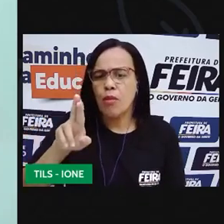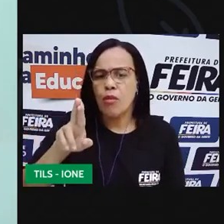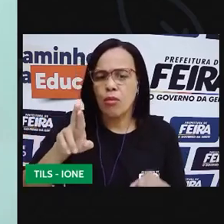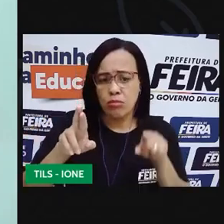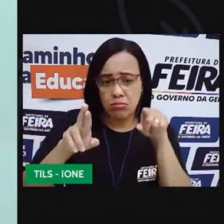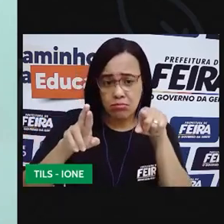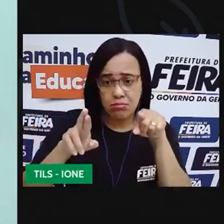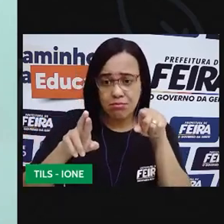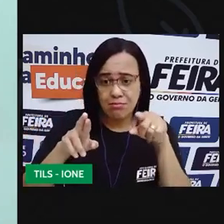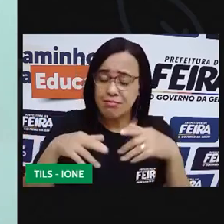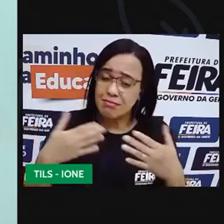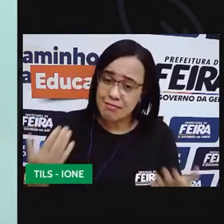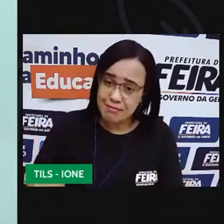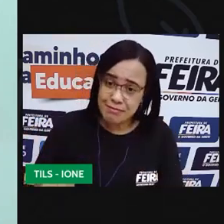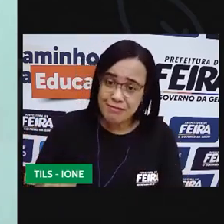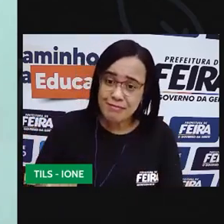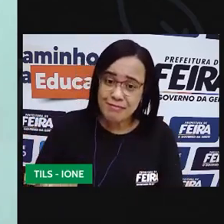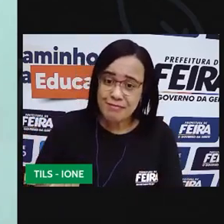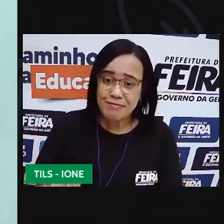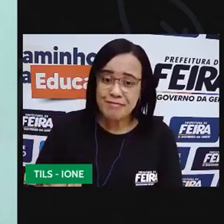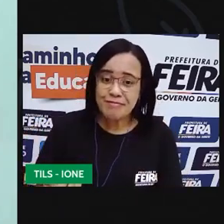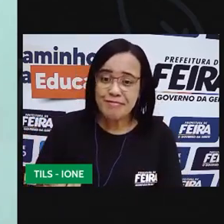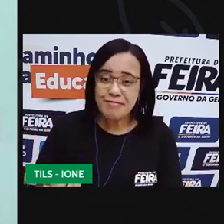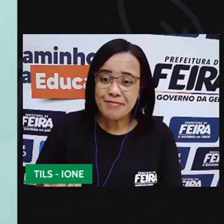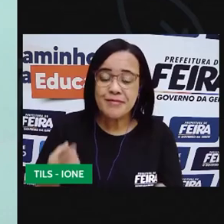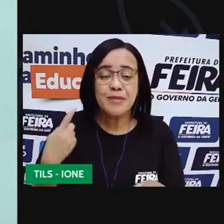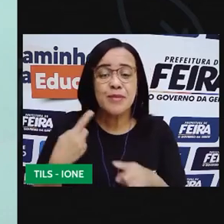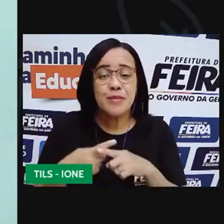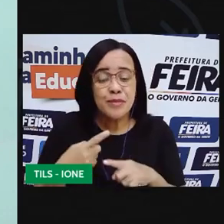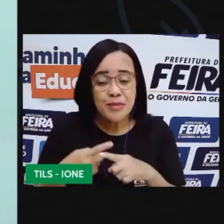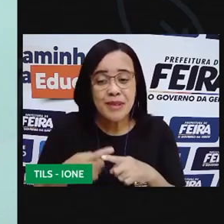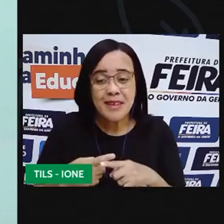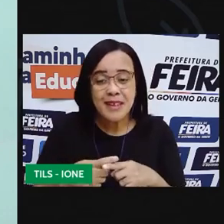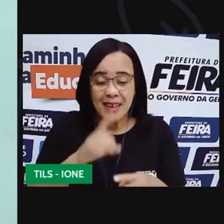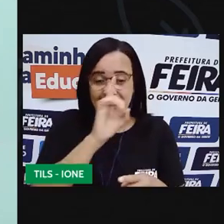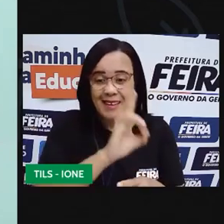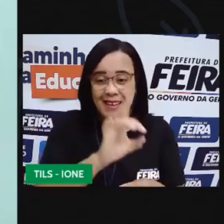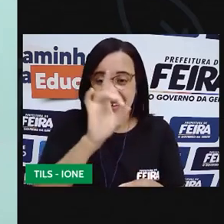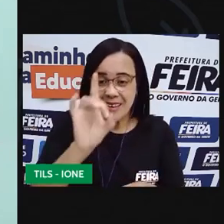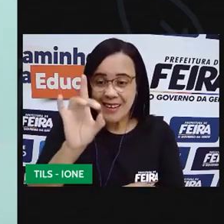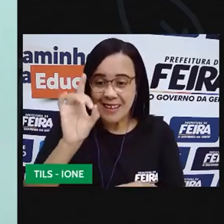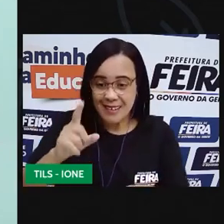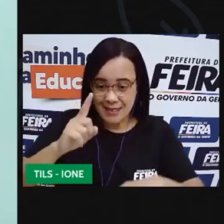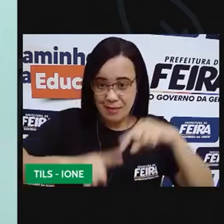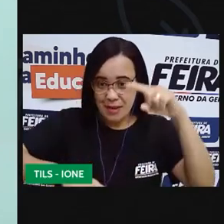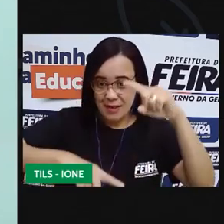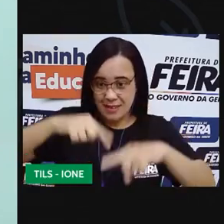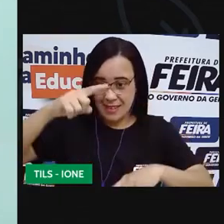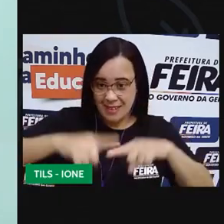Isso acontece, crianças, porque cada material tem uma característica diferente.